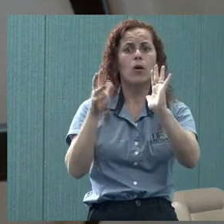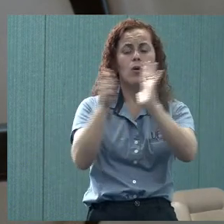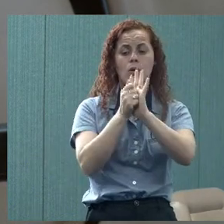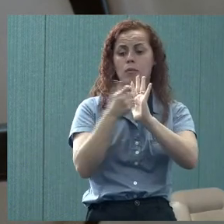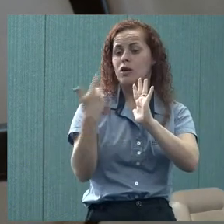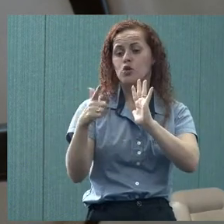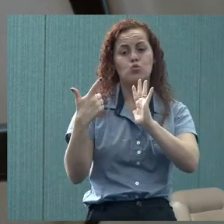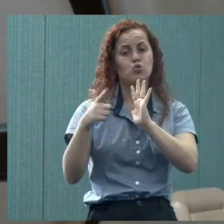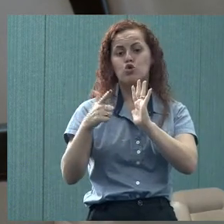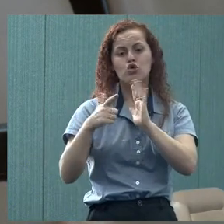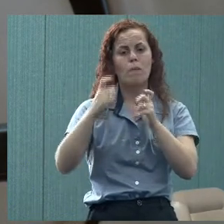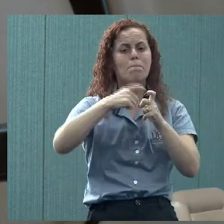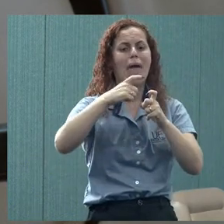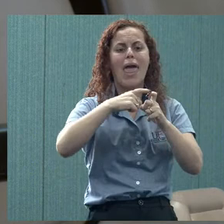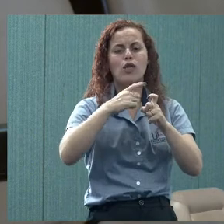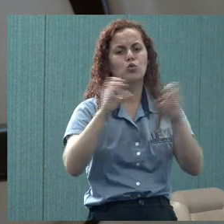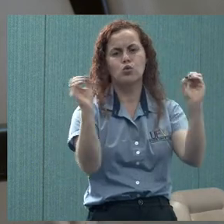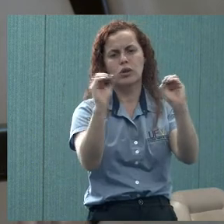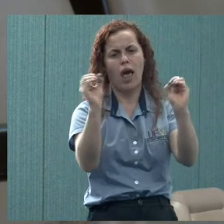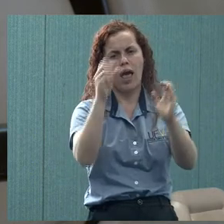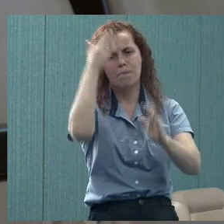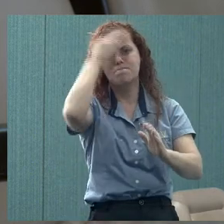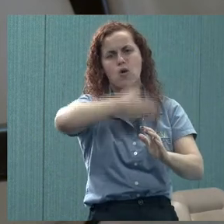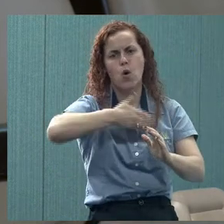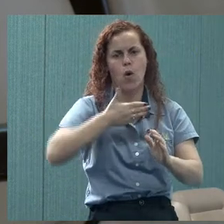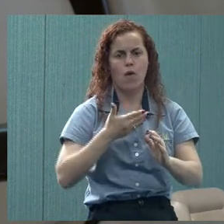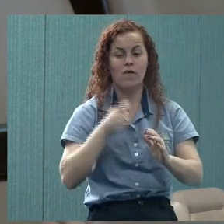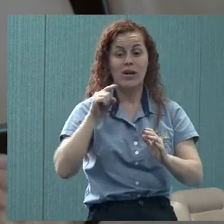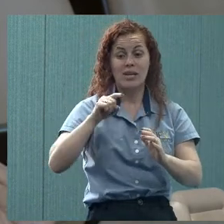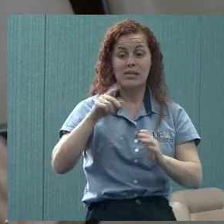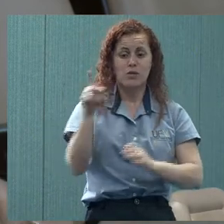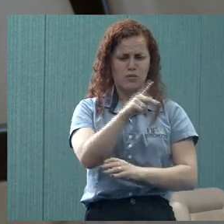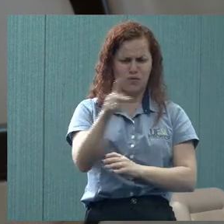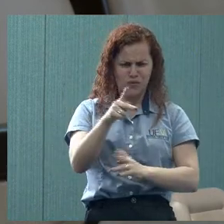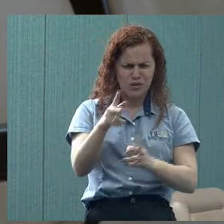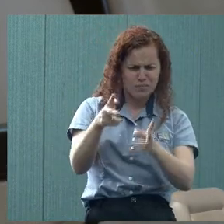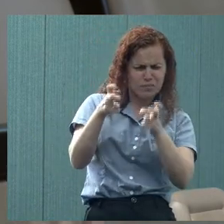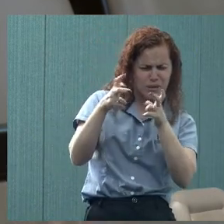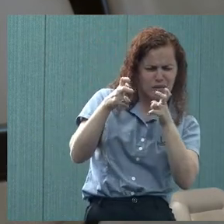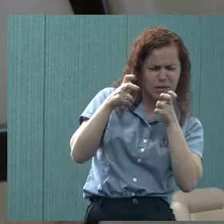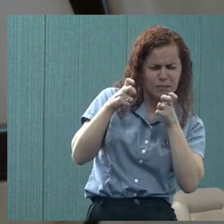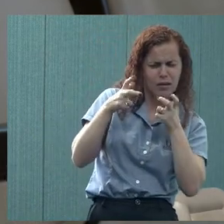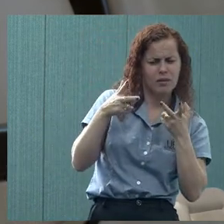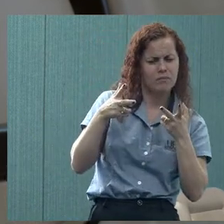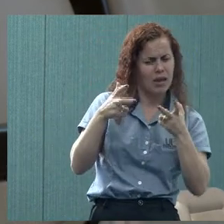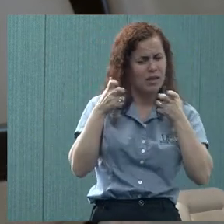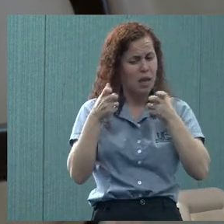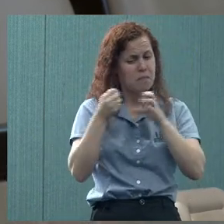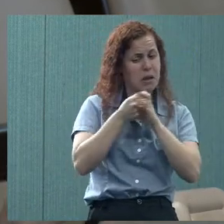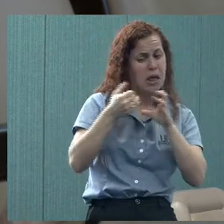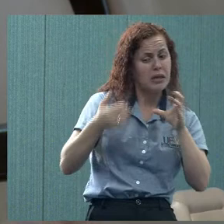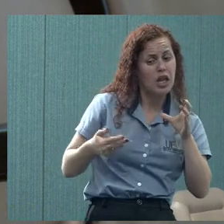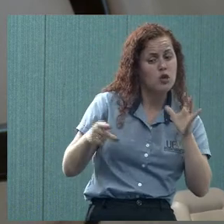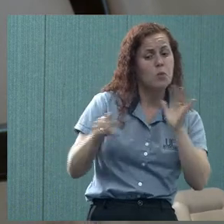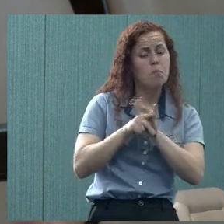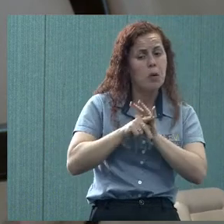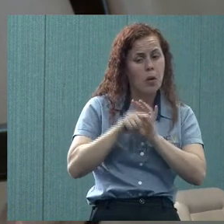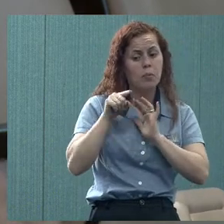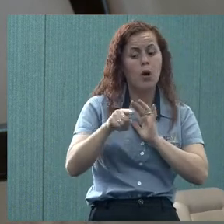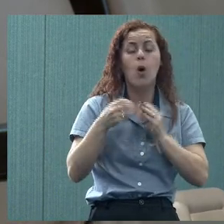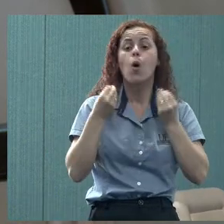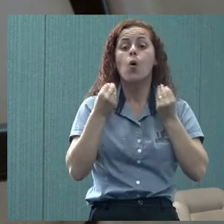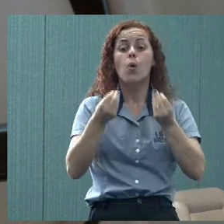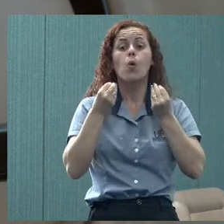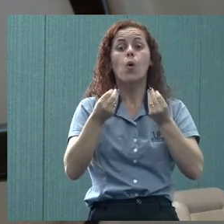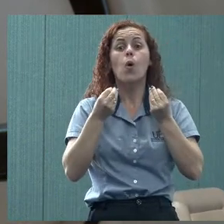diagnóstico. Nesse caso, o professor percebendo algum aspecto ou o coordenador do curso, como acionar a